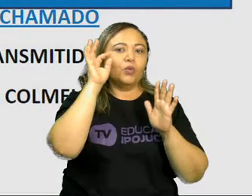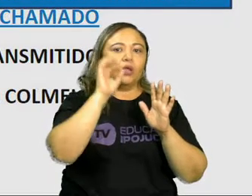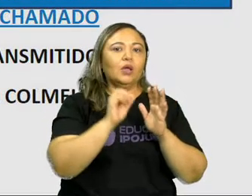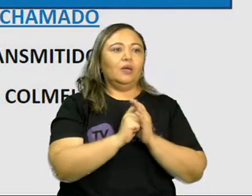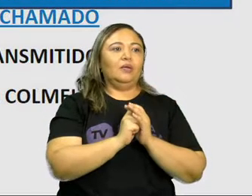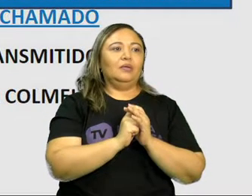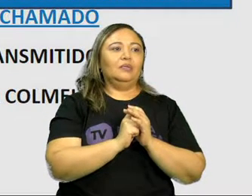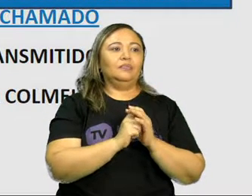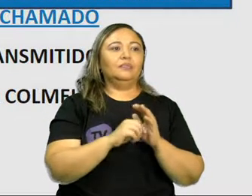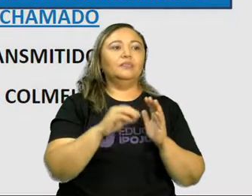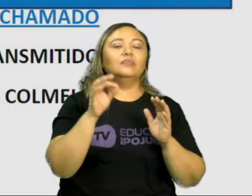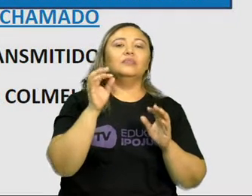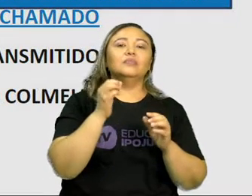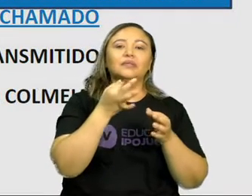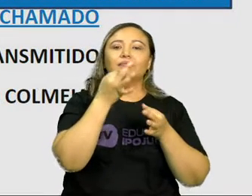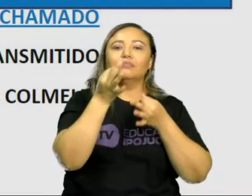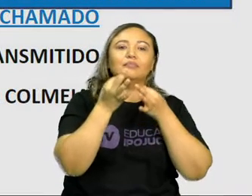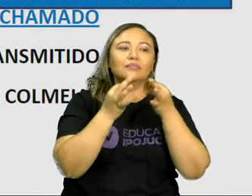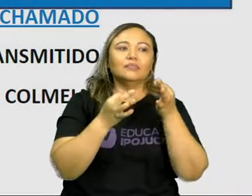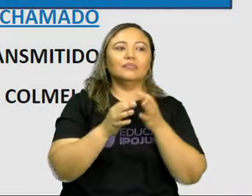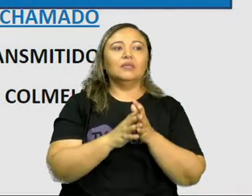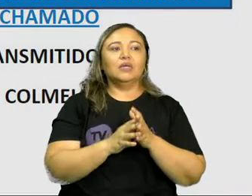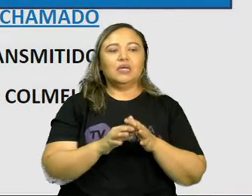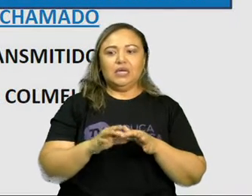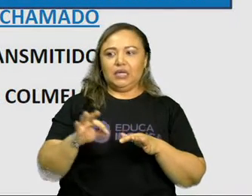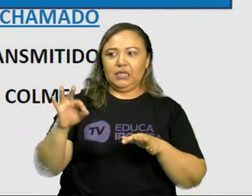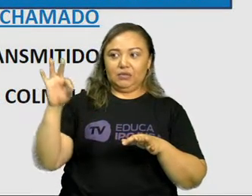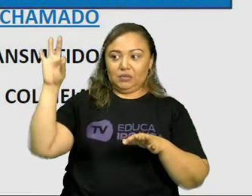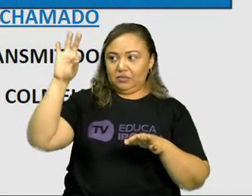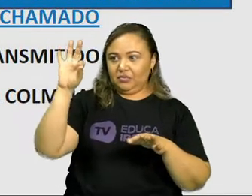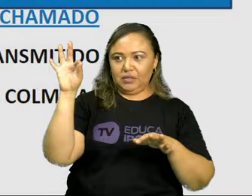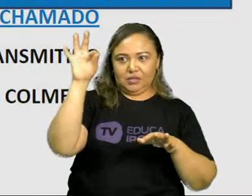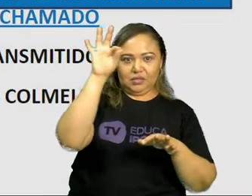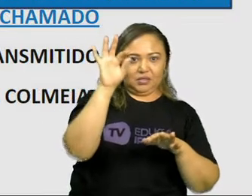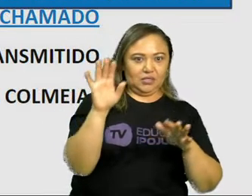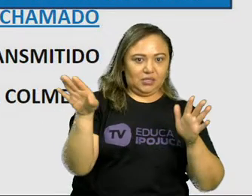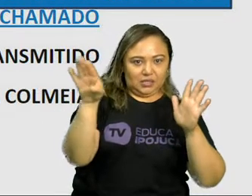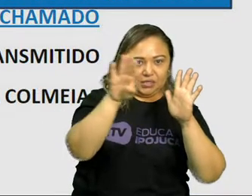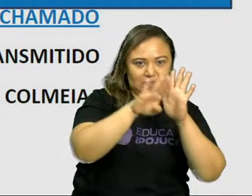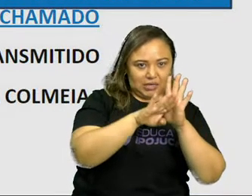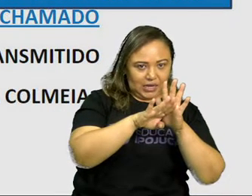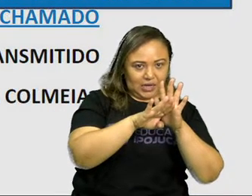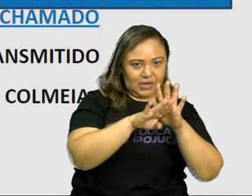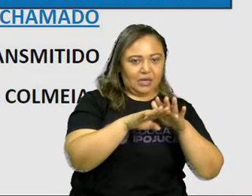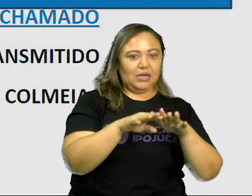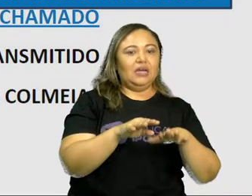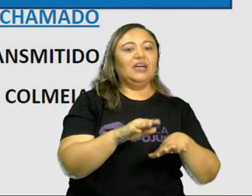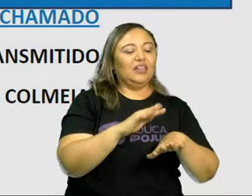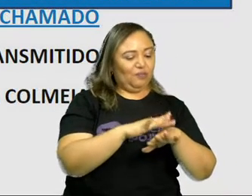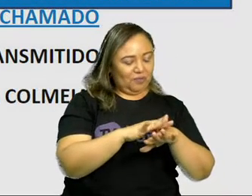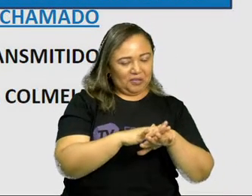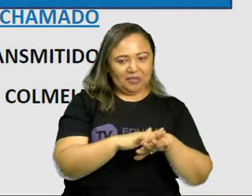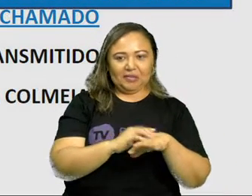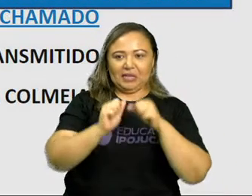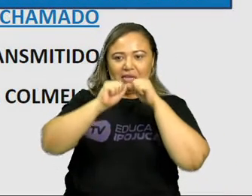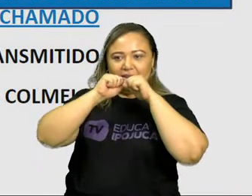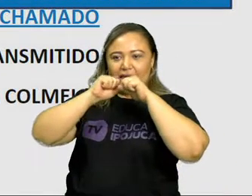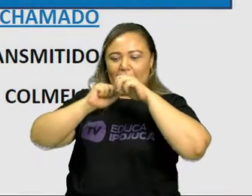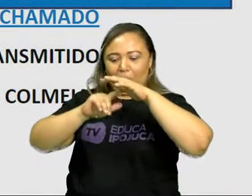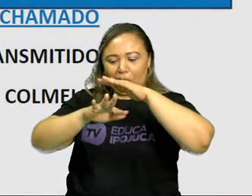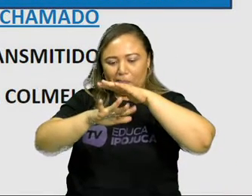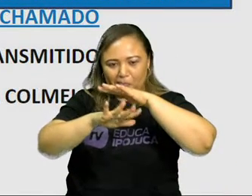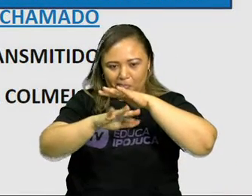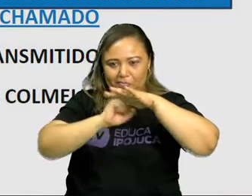imagine se uma abelha chega contaminada com algum vírus. Então, ela vai destruir a colmeia inteira. Então, ele está